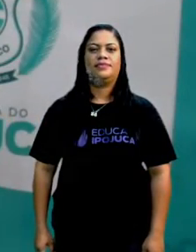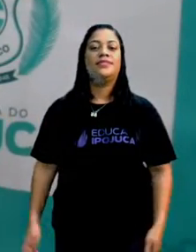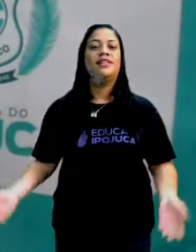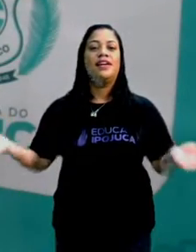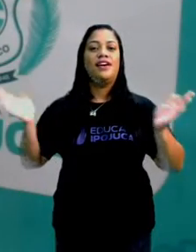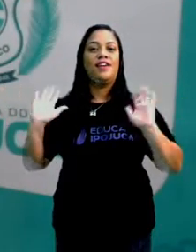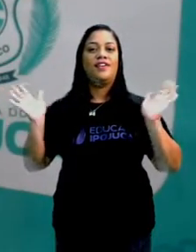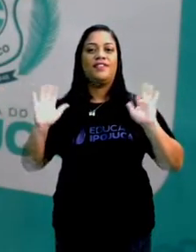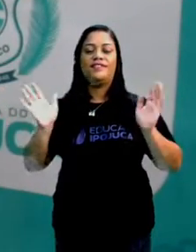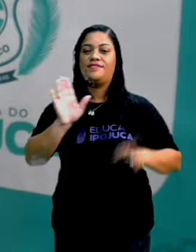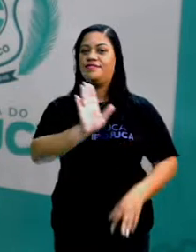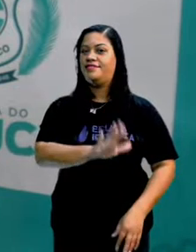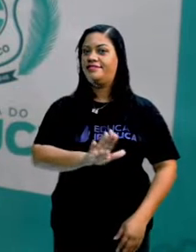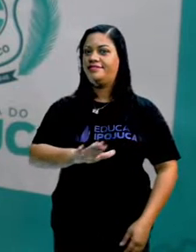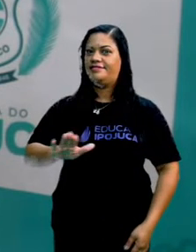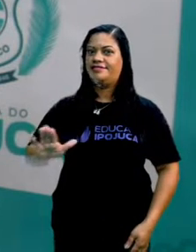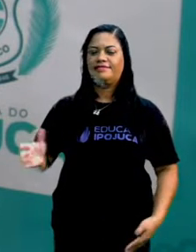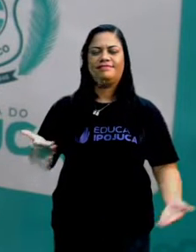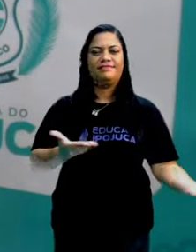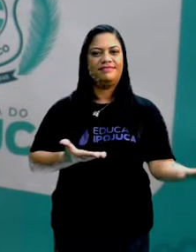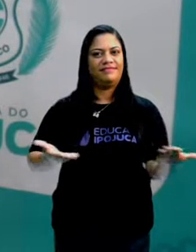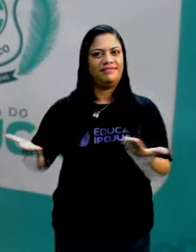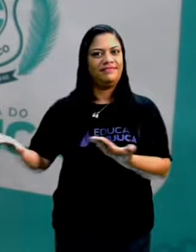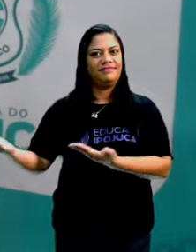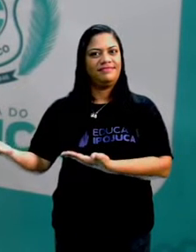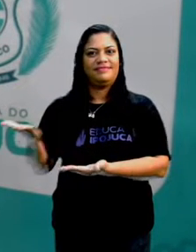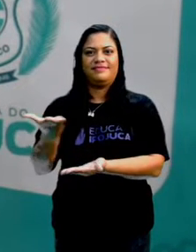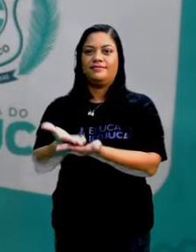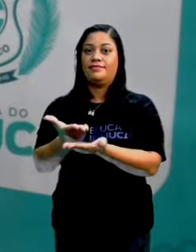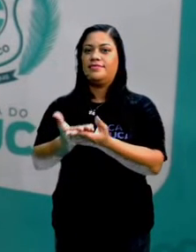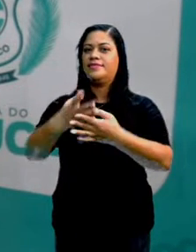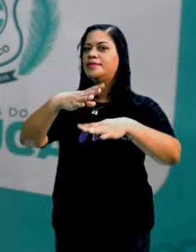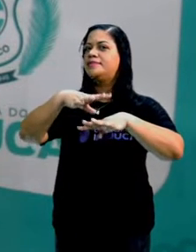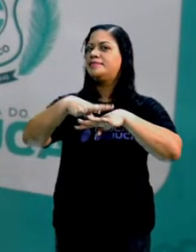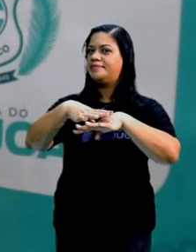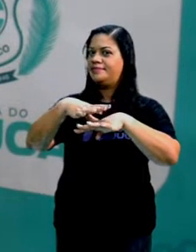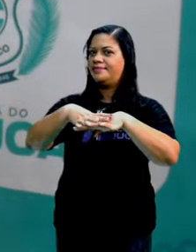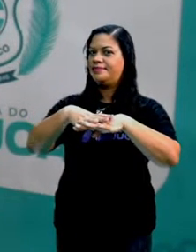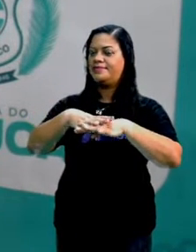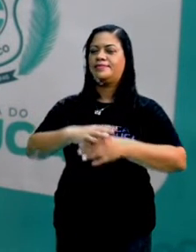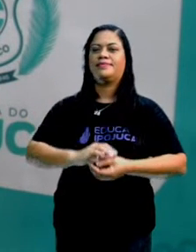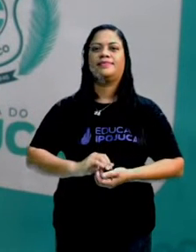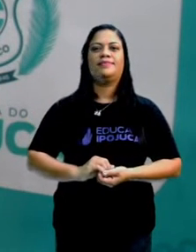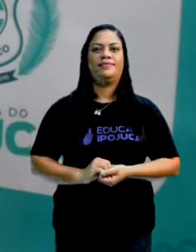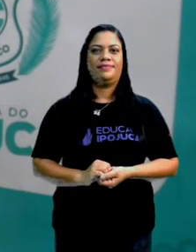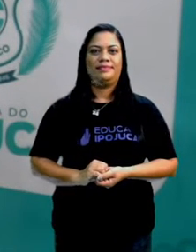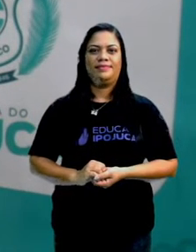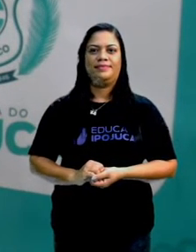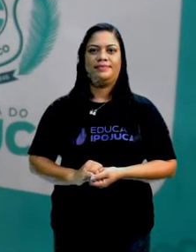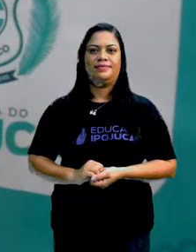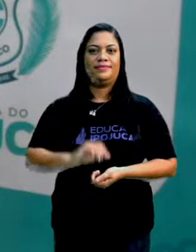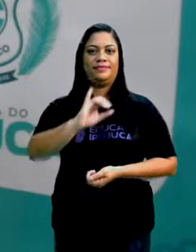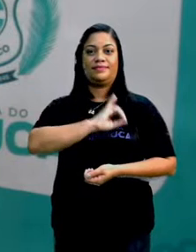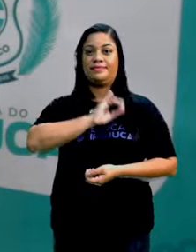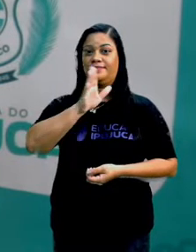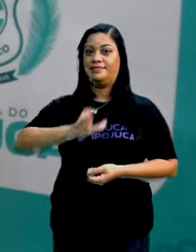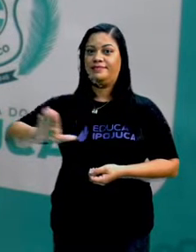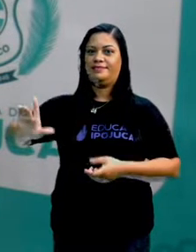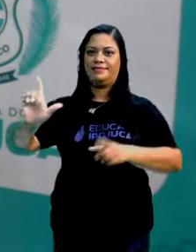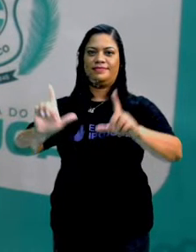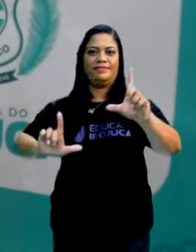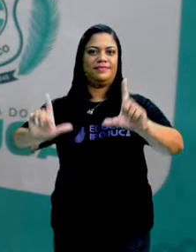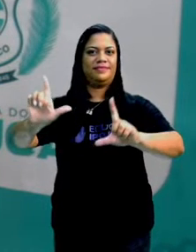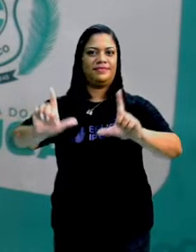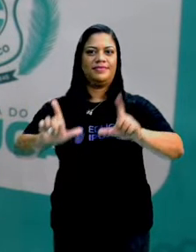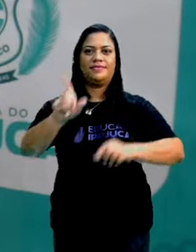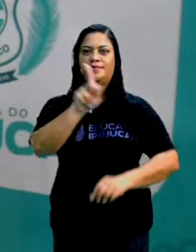Olá, crianças! Sejam bem-vindas para a nossa aula de matemática aqui na nossa TV Educa e Pojuca.